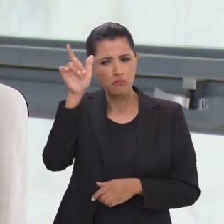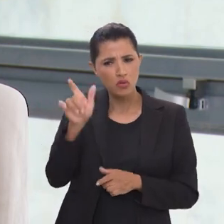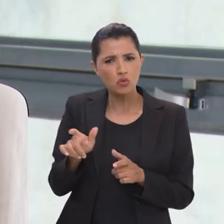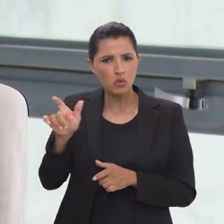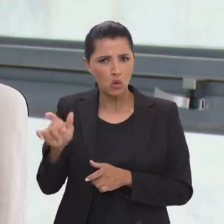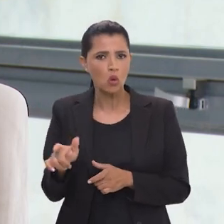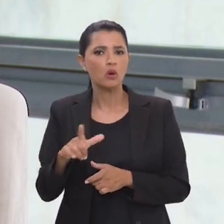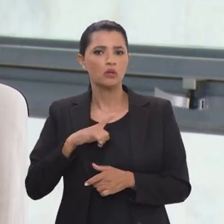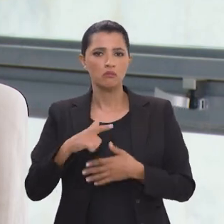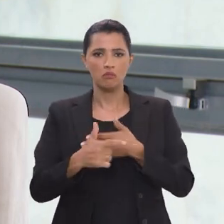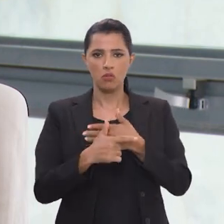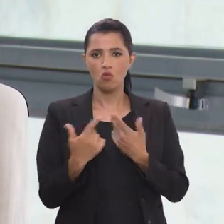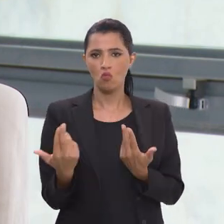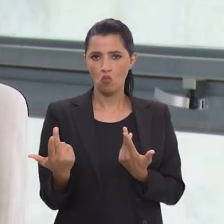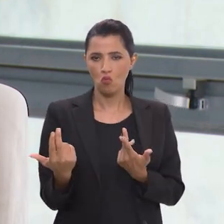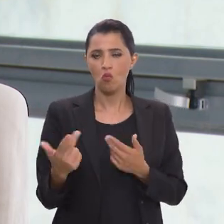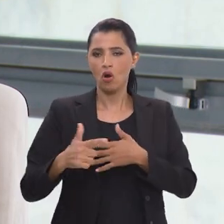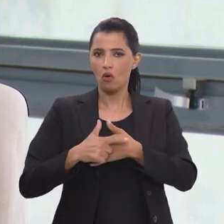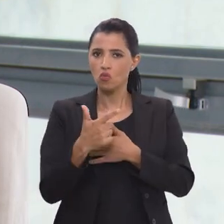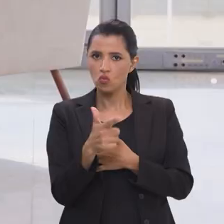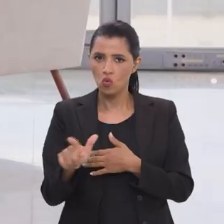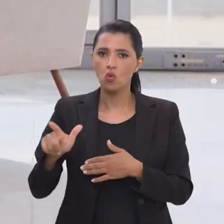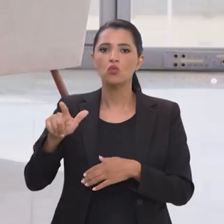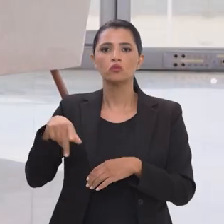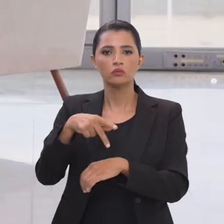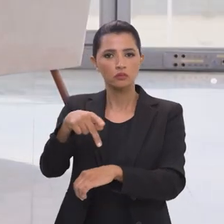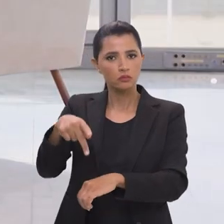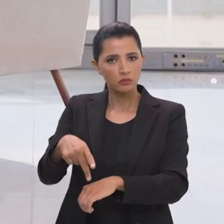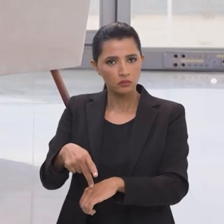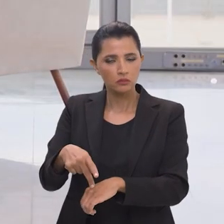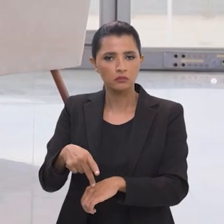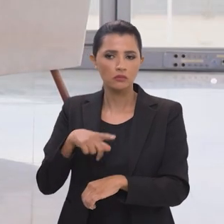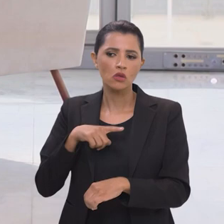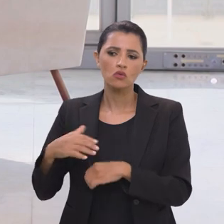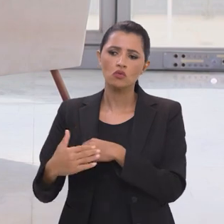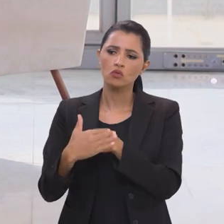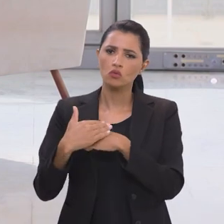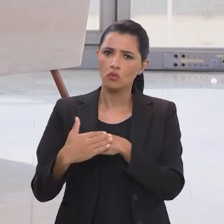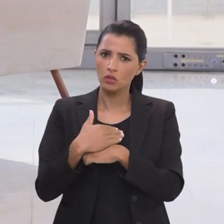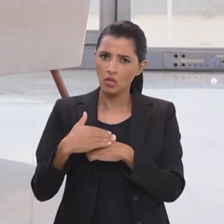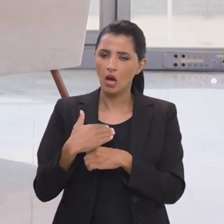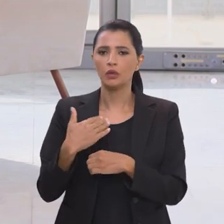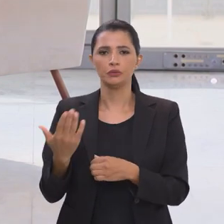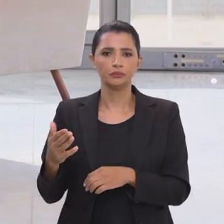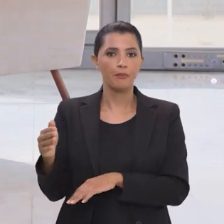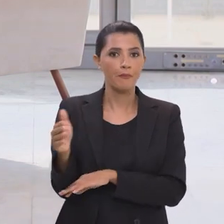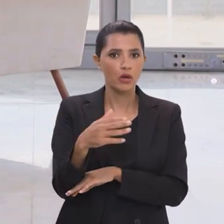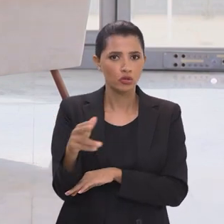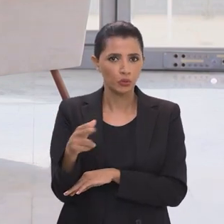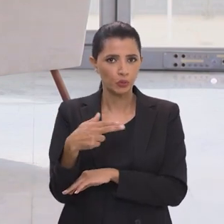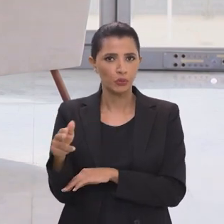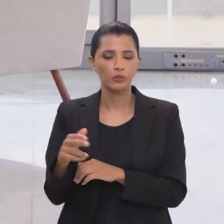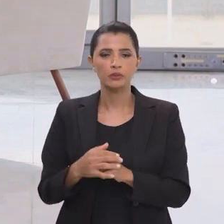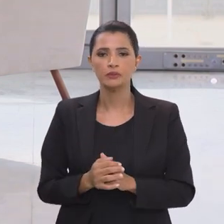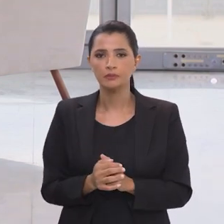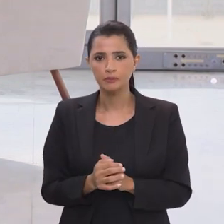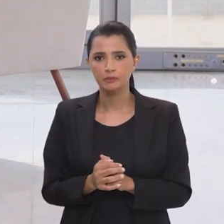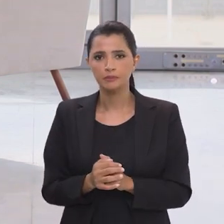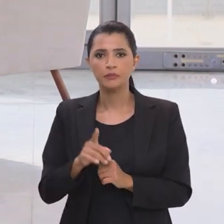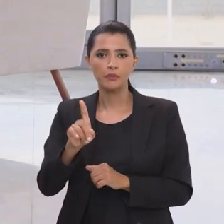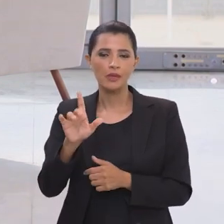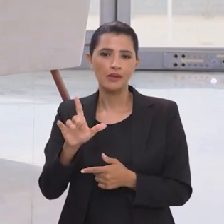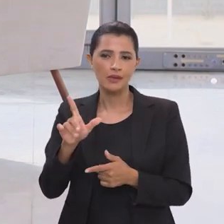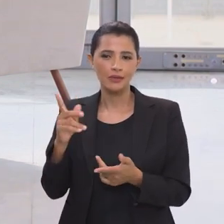pessoas que exercem essa função que eu tenho em outros países, eu tenho conversado muito com os embaixadores